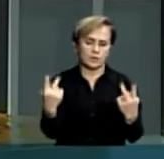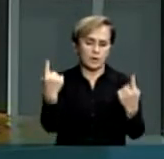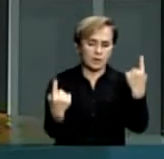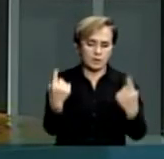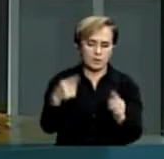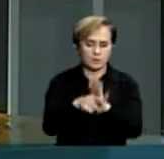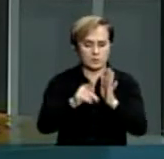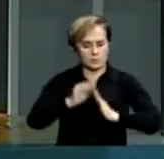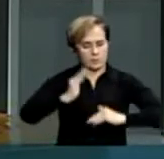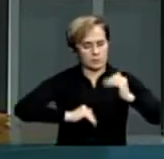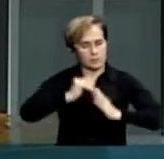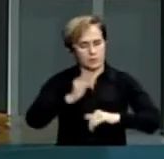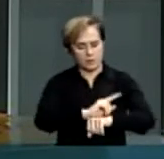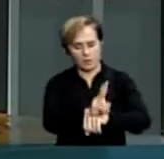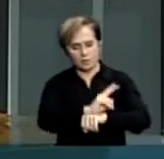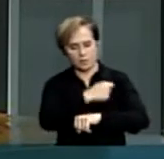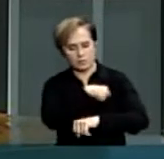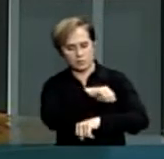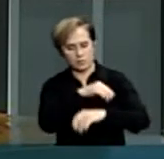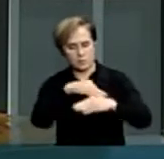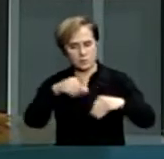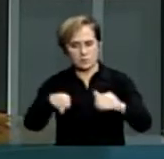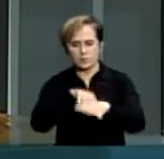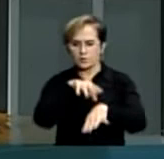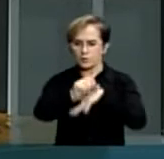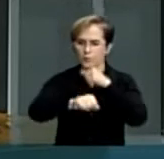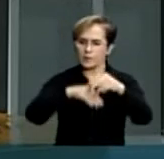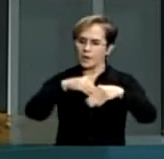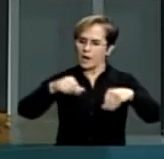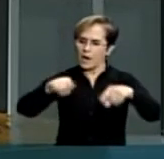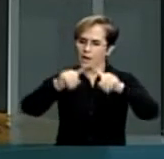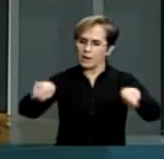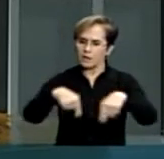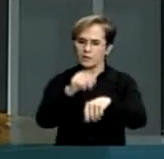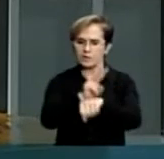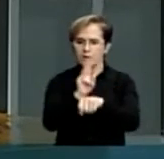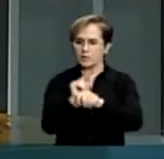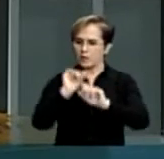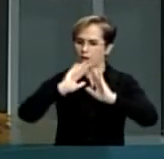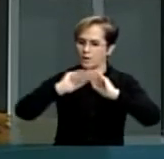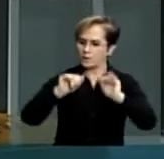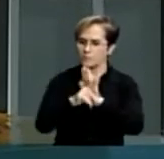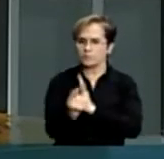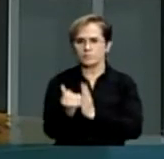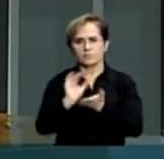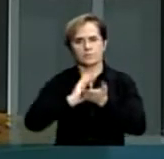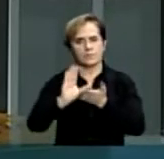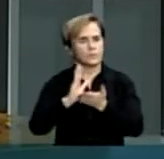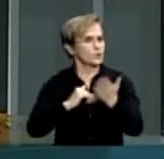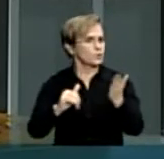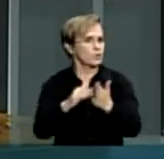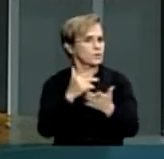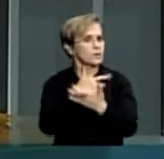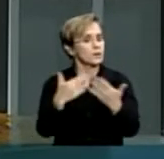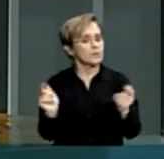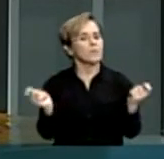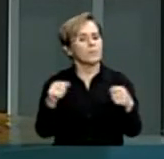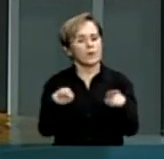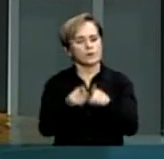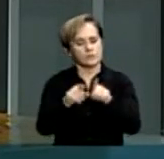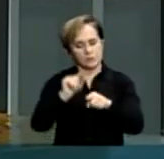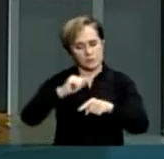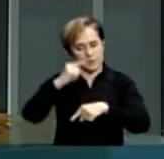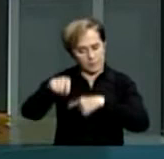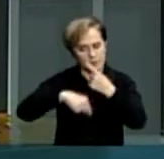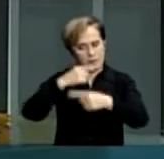agrária, que a vistoria de terra, que a desapropriação, que a liberação de crédito, todas essas iniciativas possam cada vez